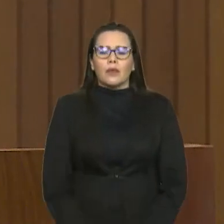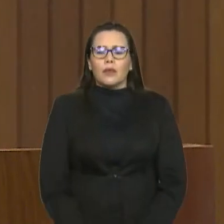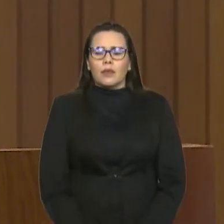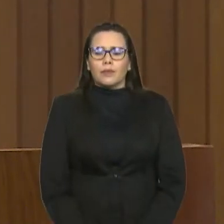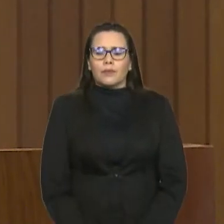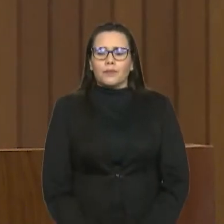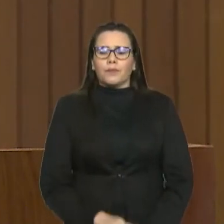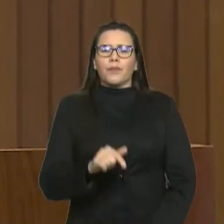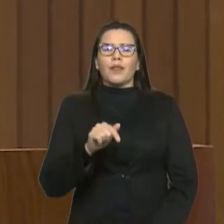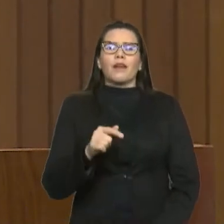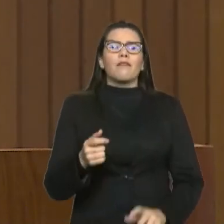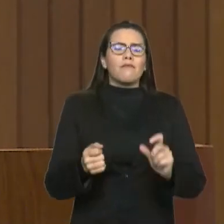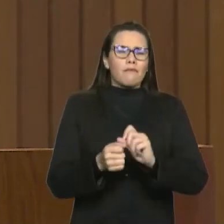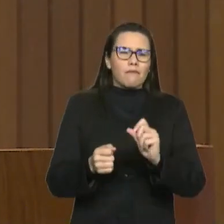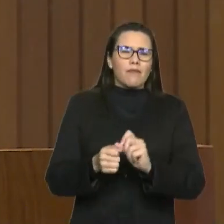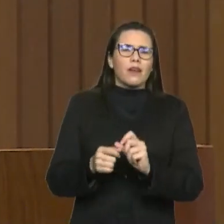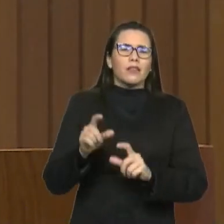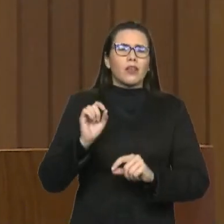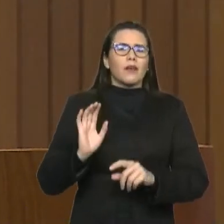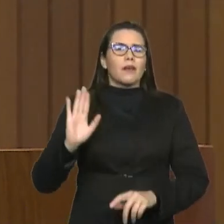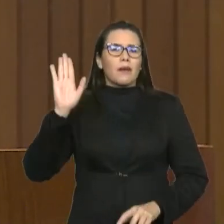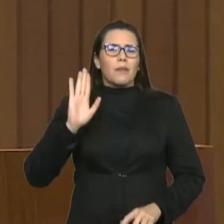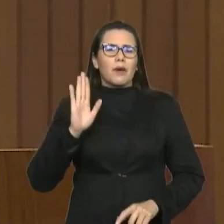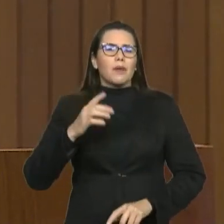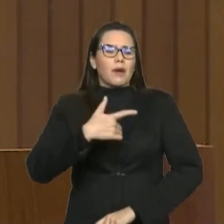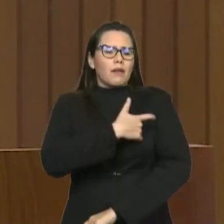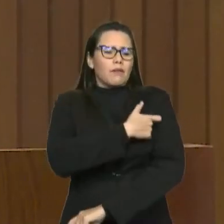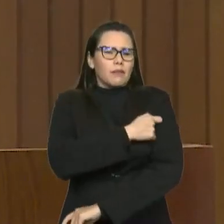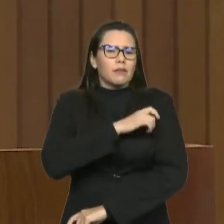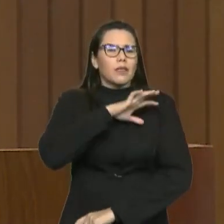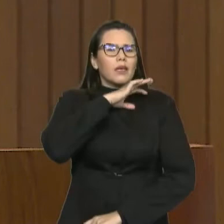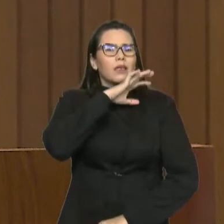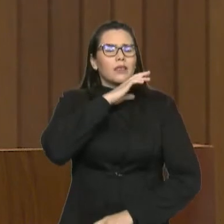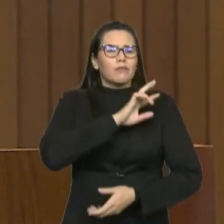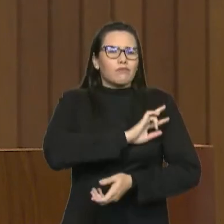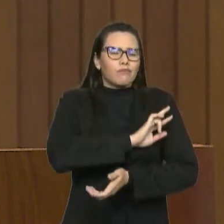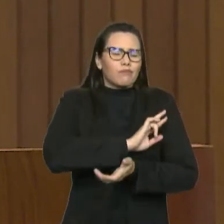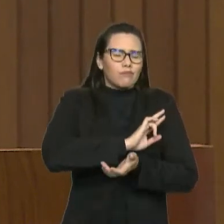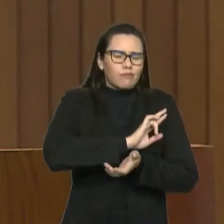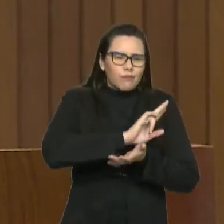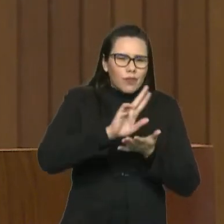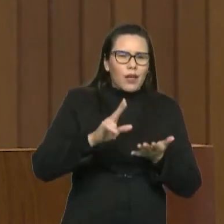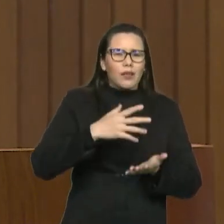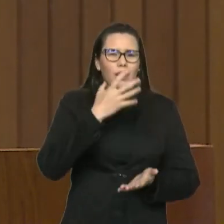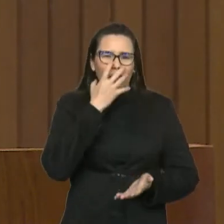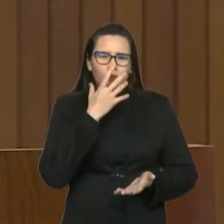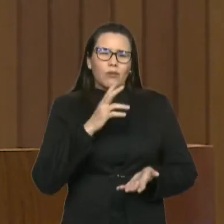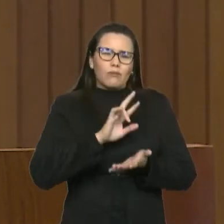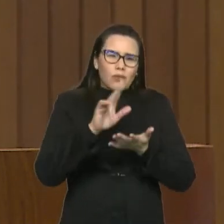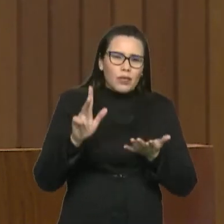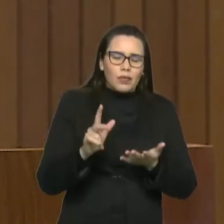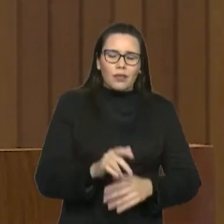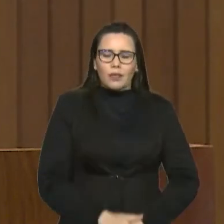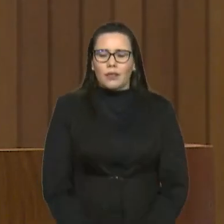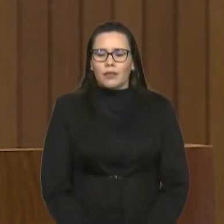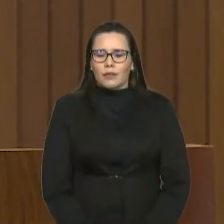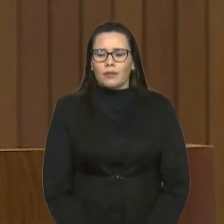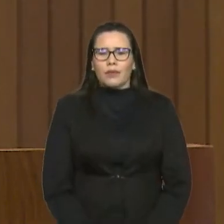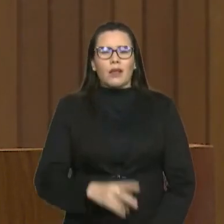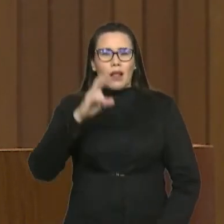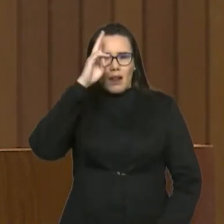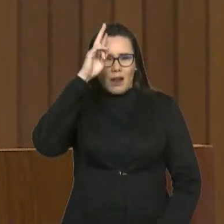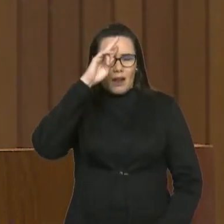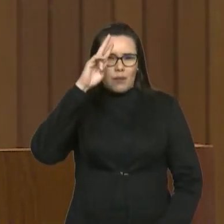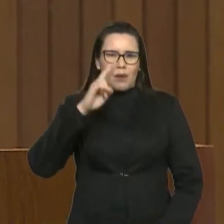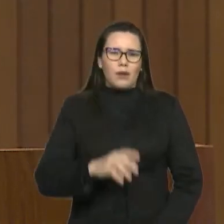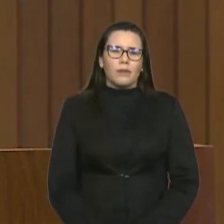aquele carro, muito comum, antigamente, nos bairros mais distantes, periféricos, colocava uma fumaça para